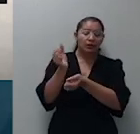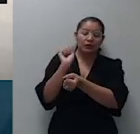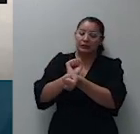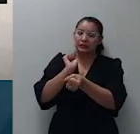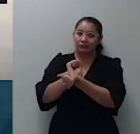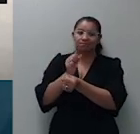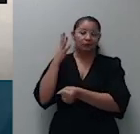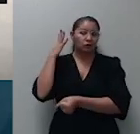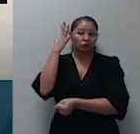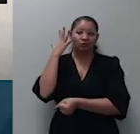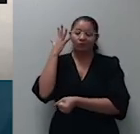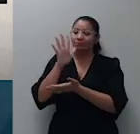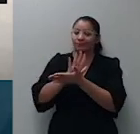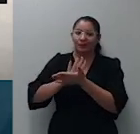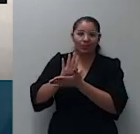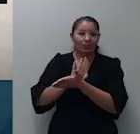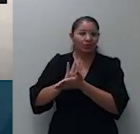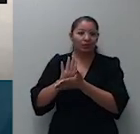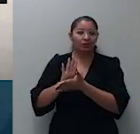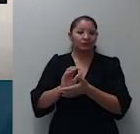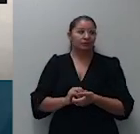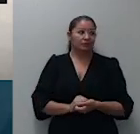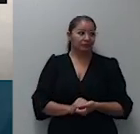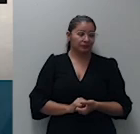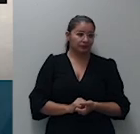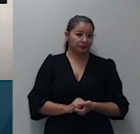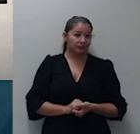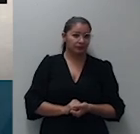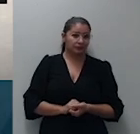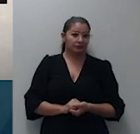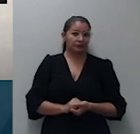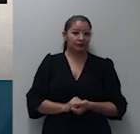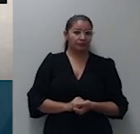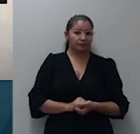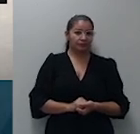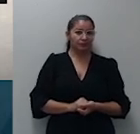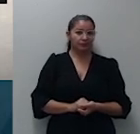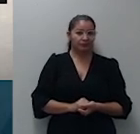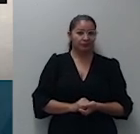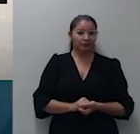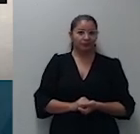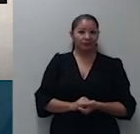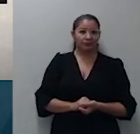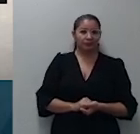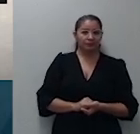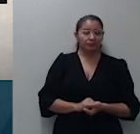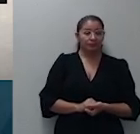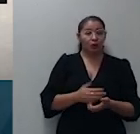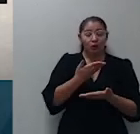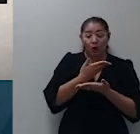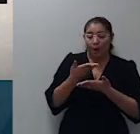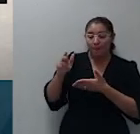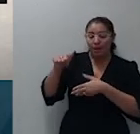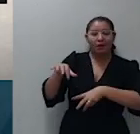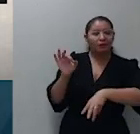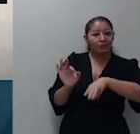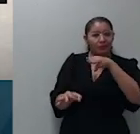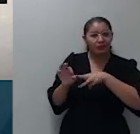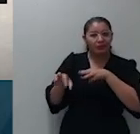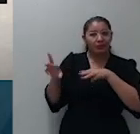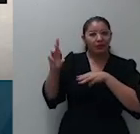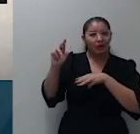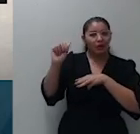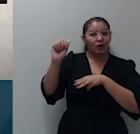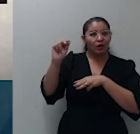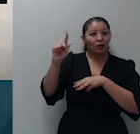houve que também não houve não com a palavra o ministro Raul Araújo senhor presidente